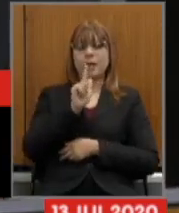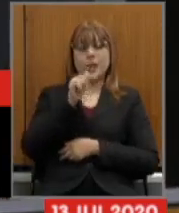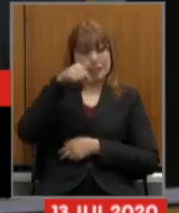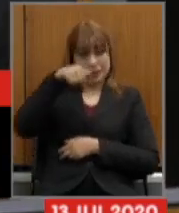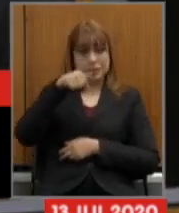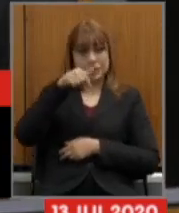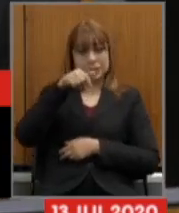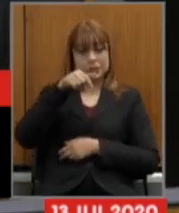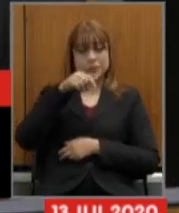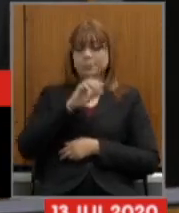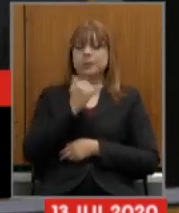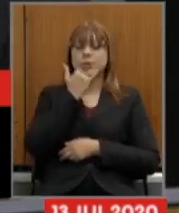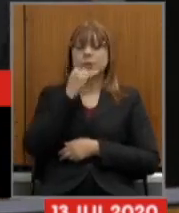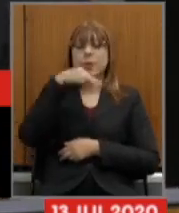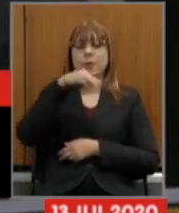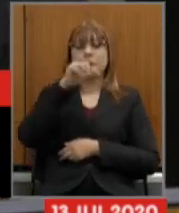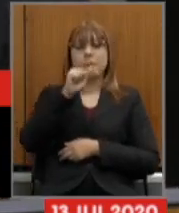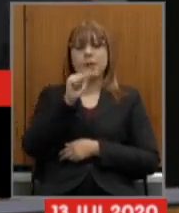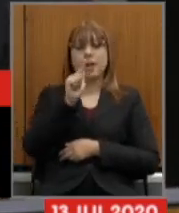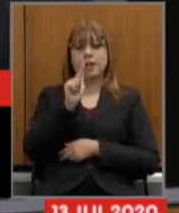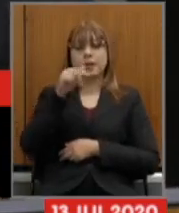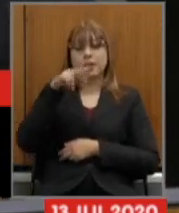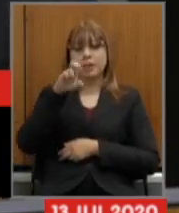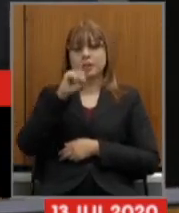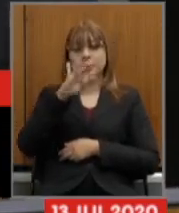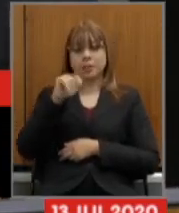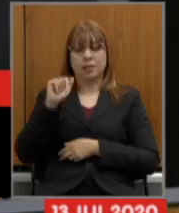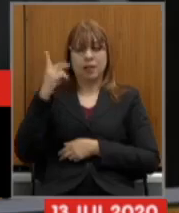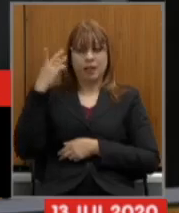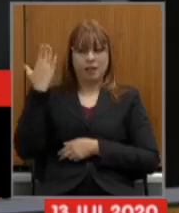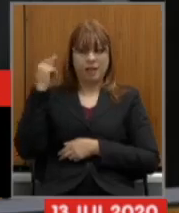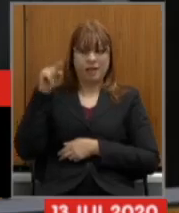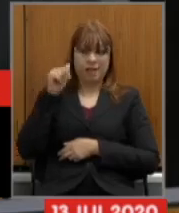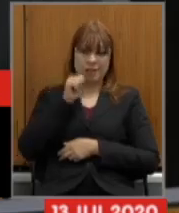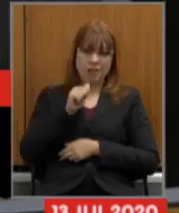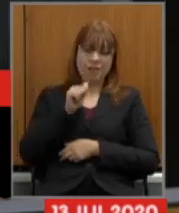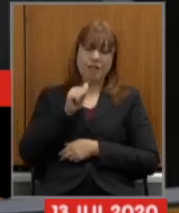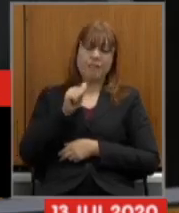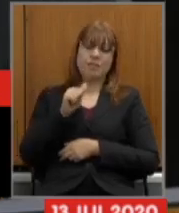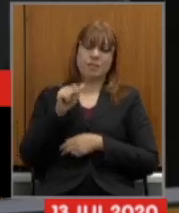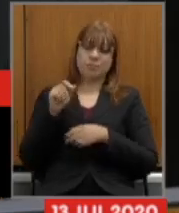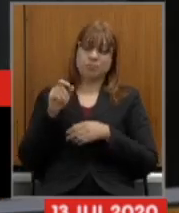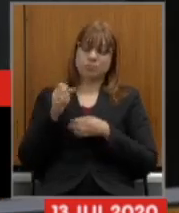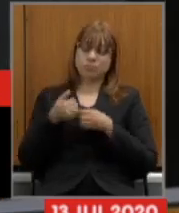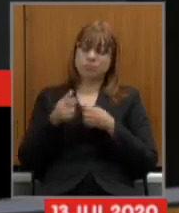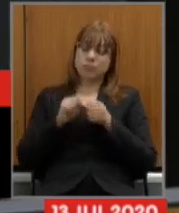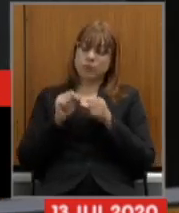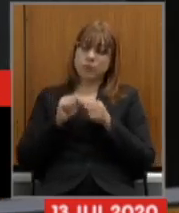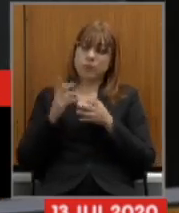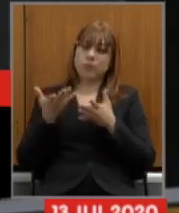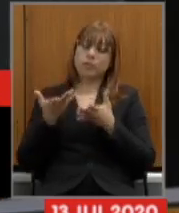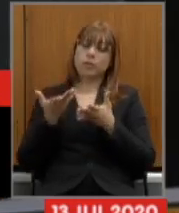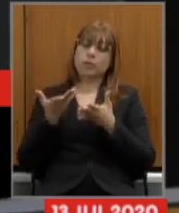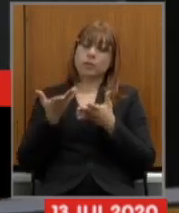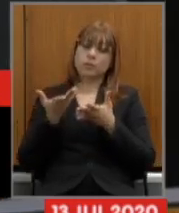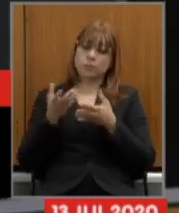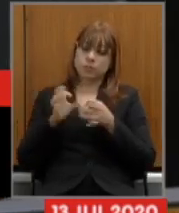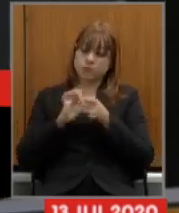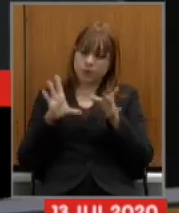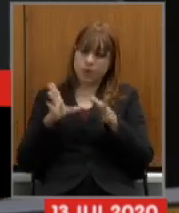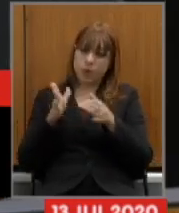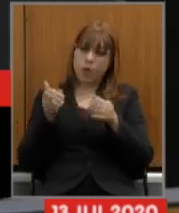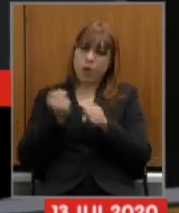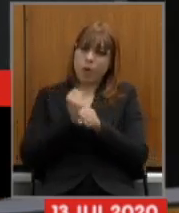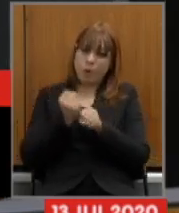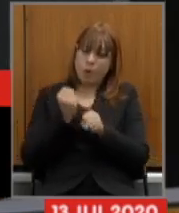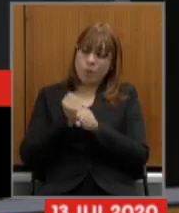assinei a senhora era prefeita uma obra para acabar com as enchentes lá do córrego ferrugem isso